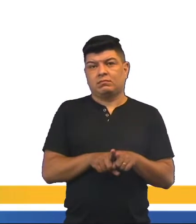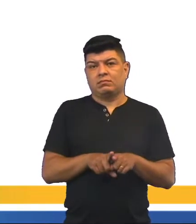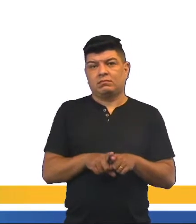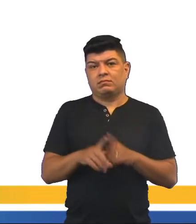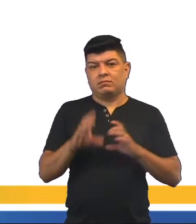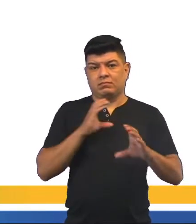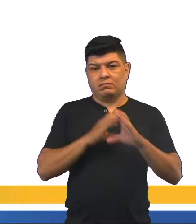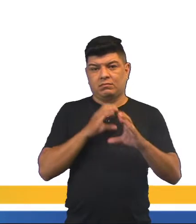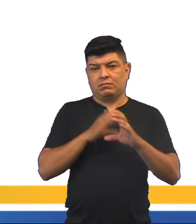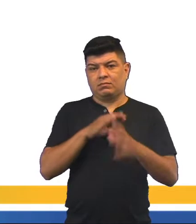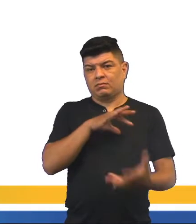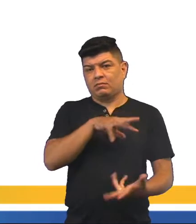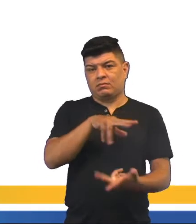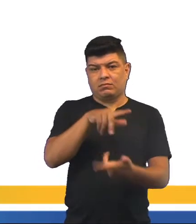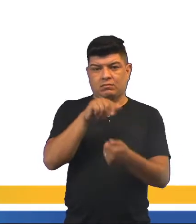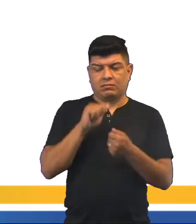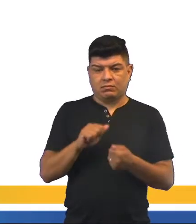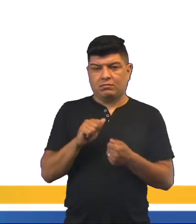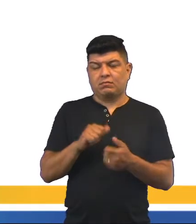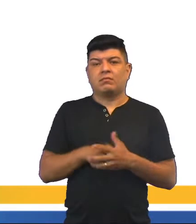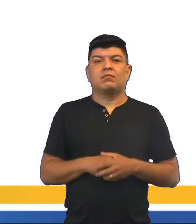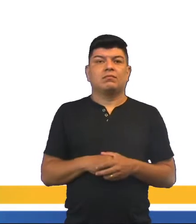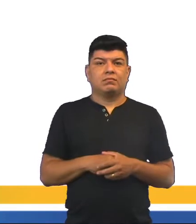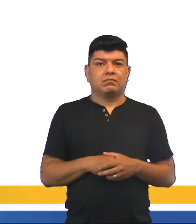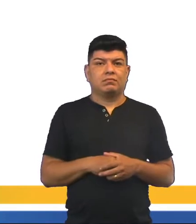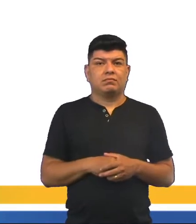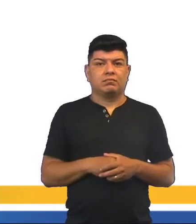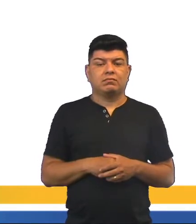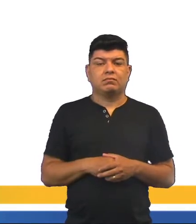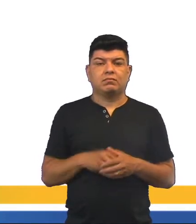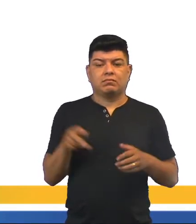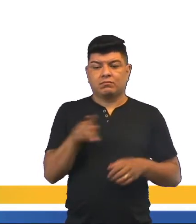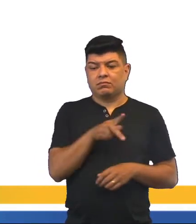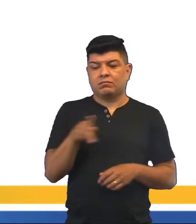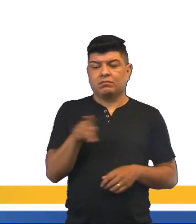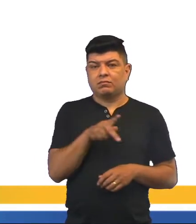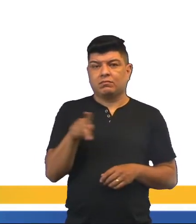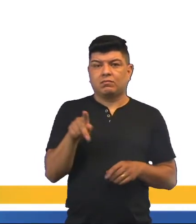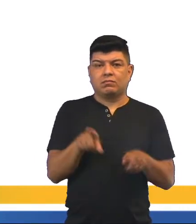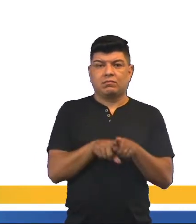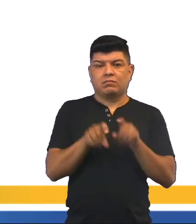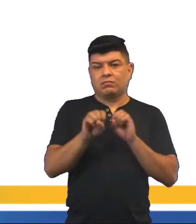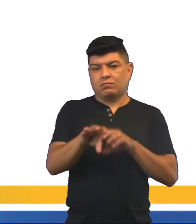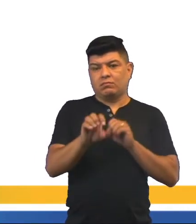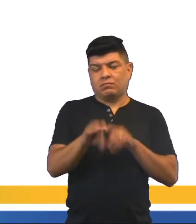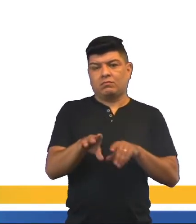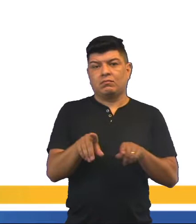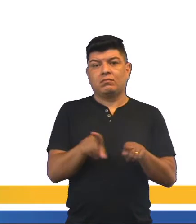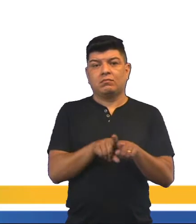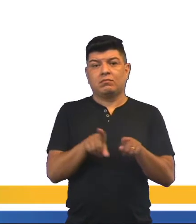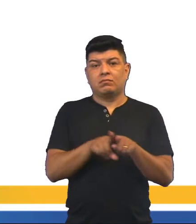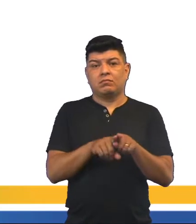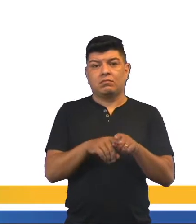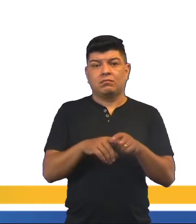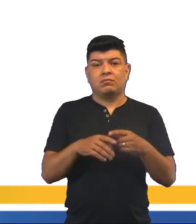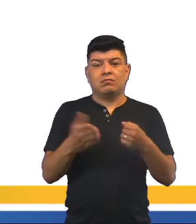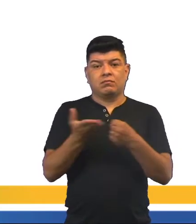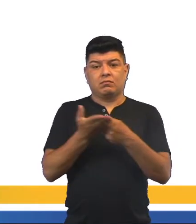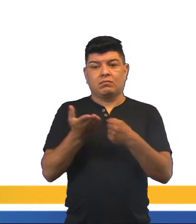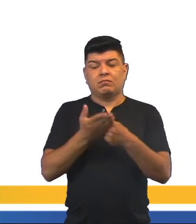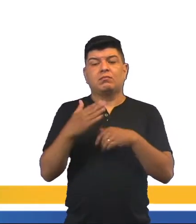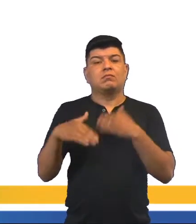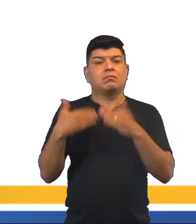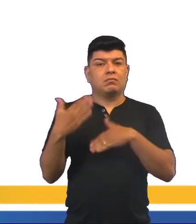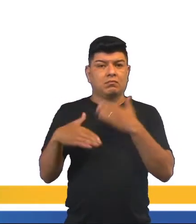comunica com o mundo da dança. O professor deve ser, além de educador, um intermediador do